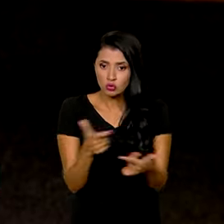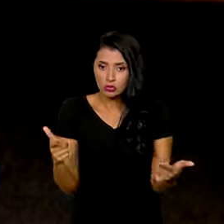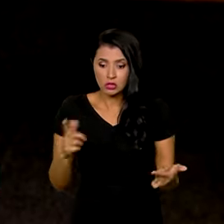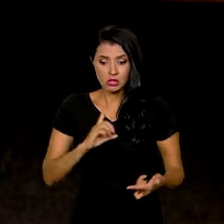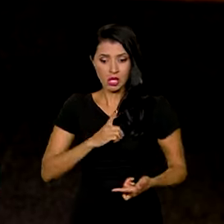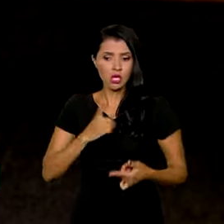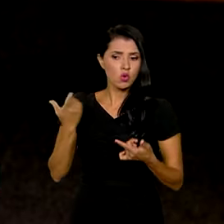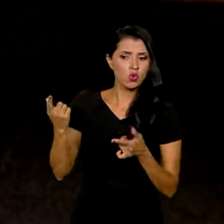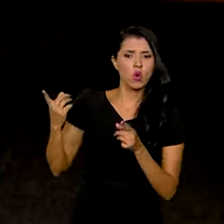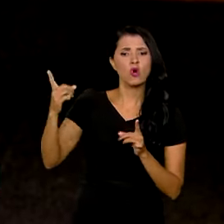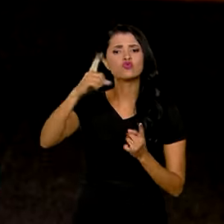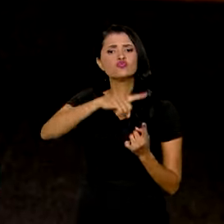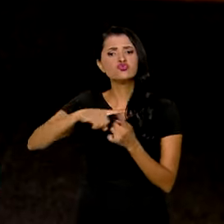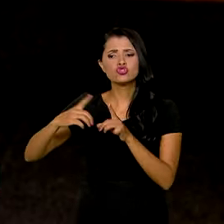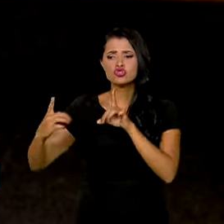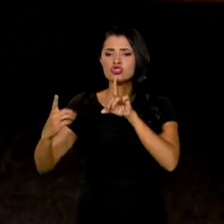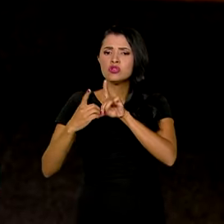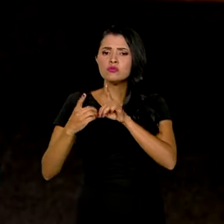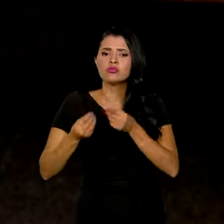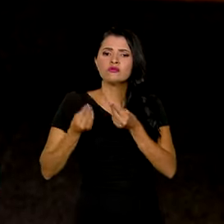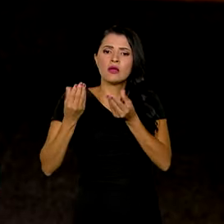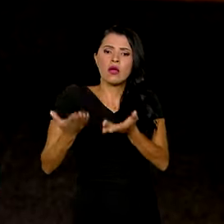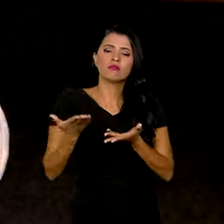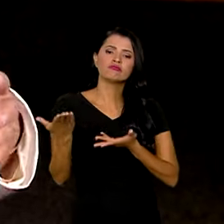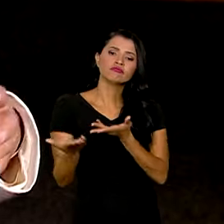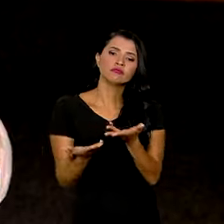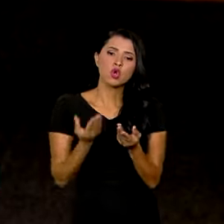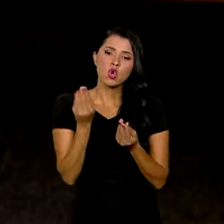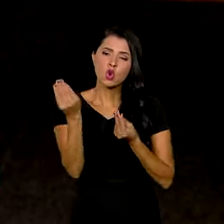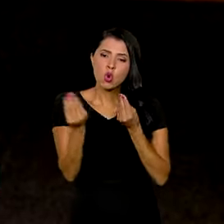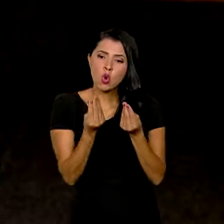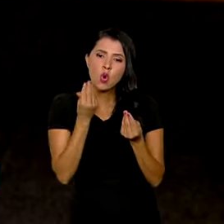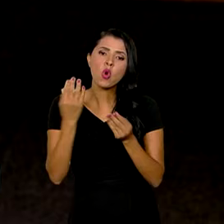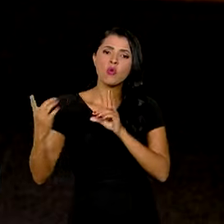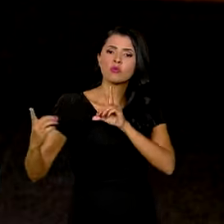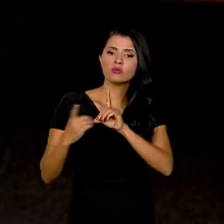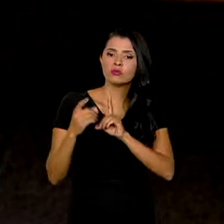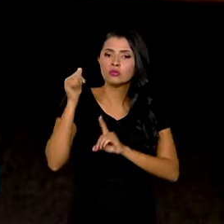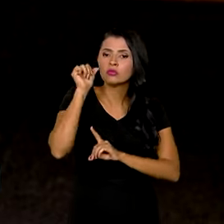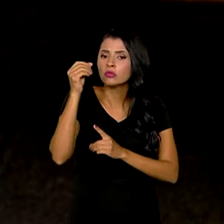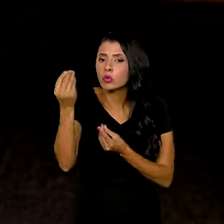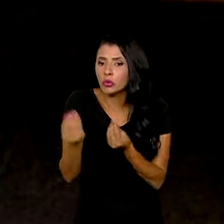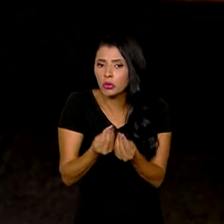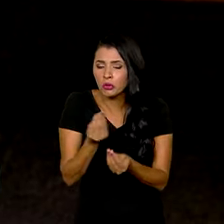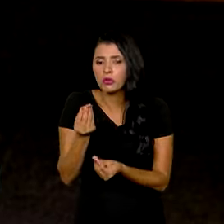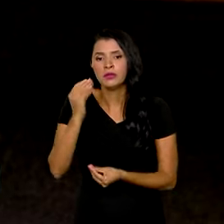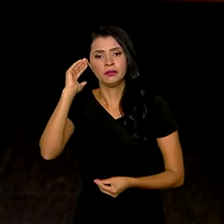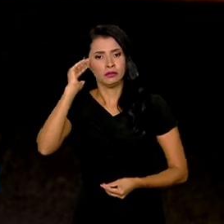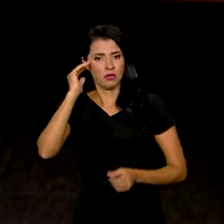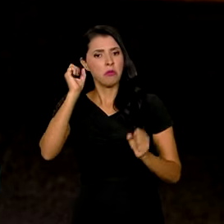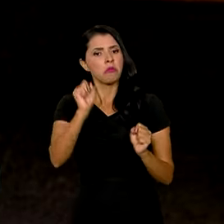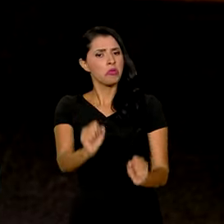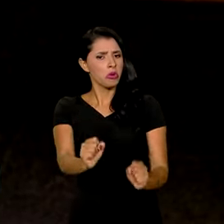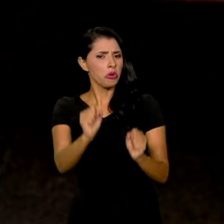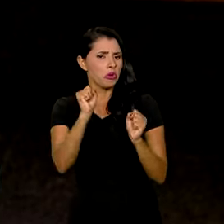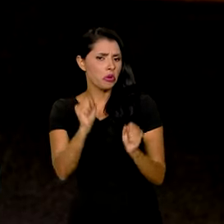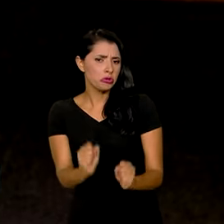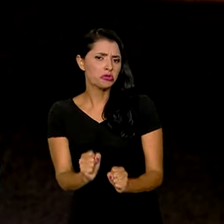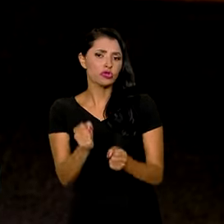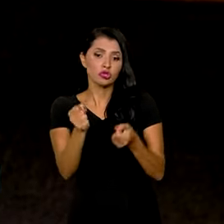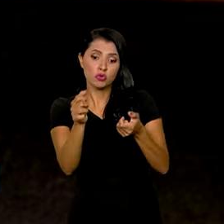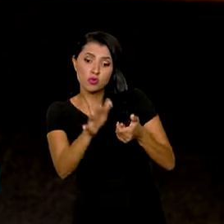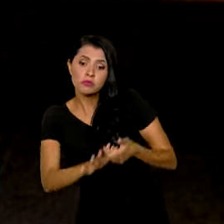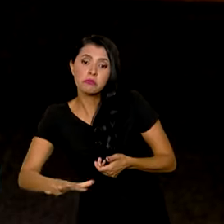qual o tipo de atendimento que nós vamos prestar, como é que nós vamos estar atendendo as mulheres. E aí nós entendemos que pode ser um